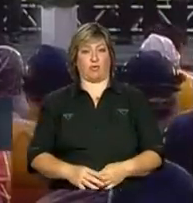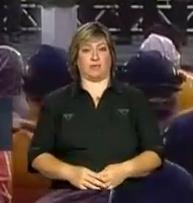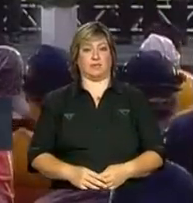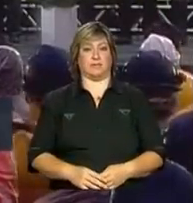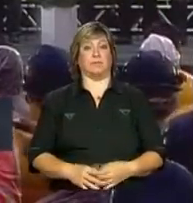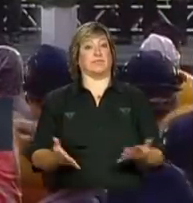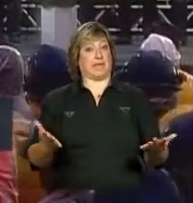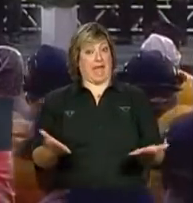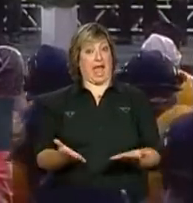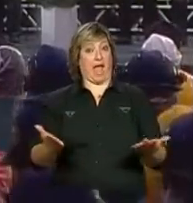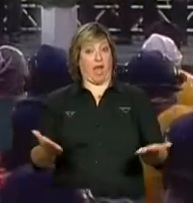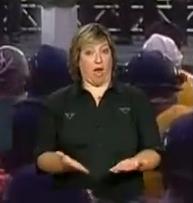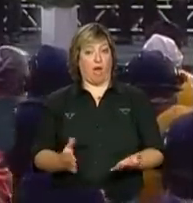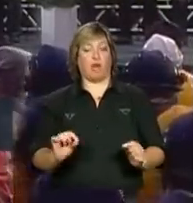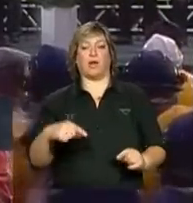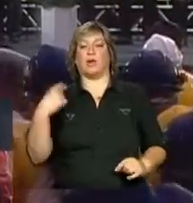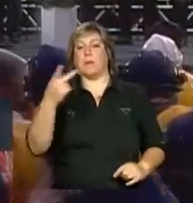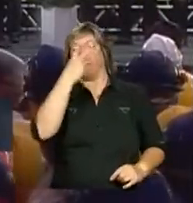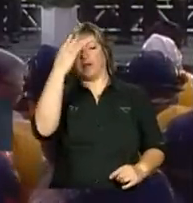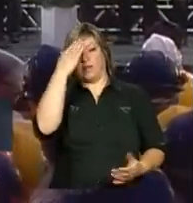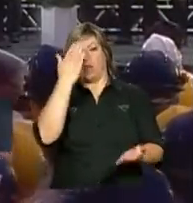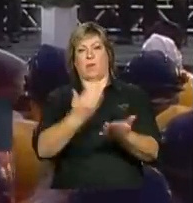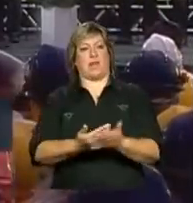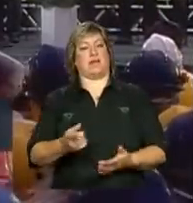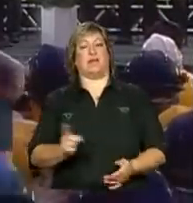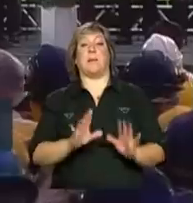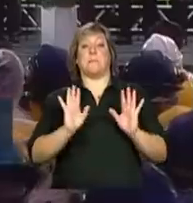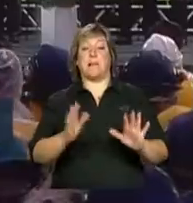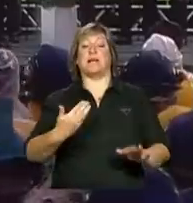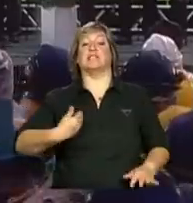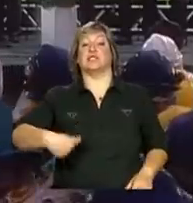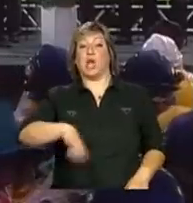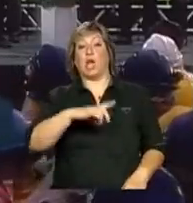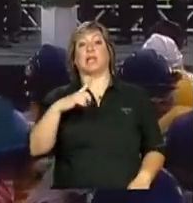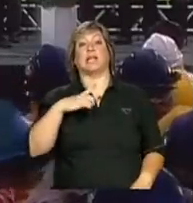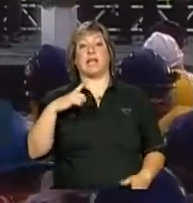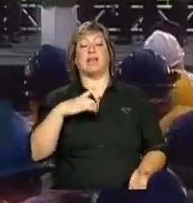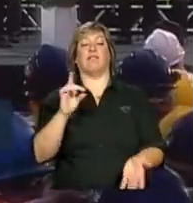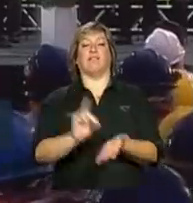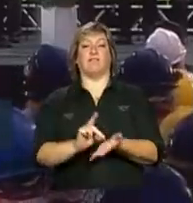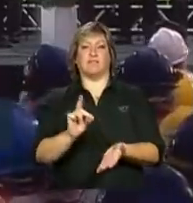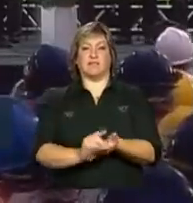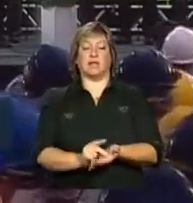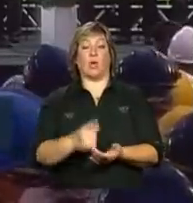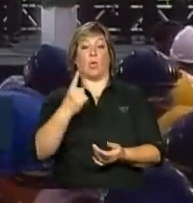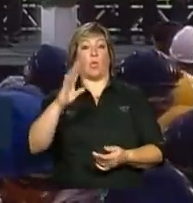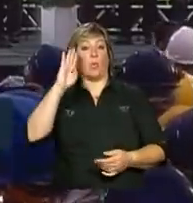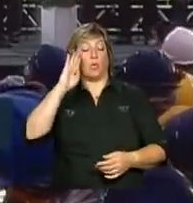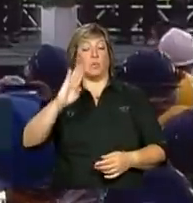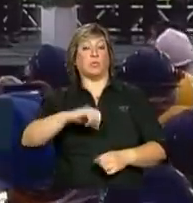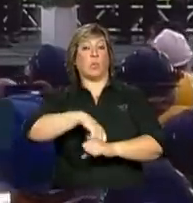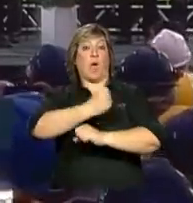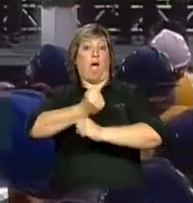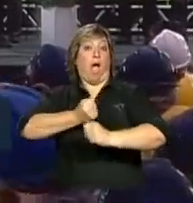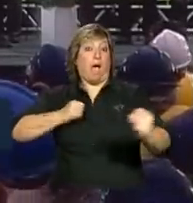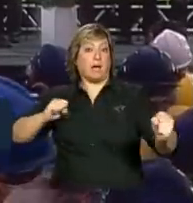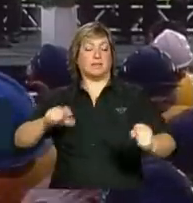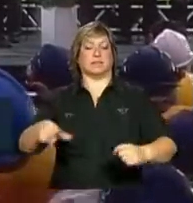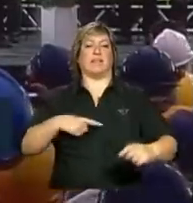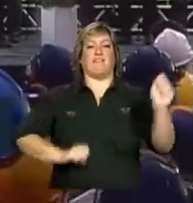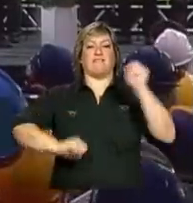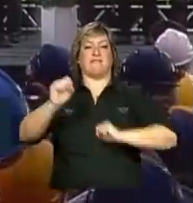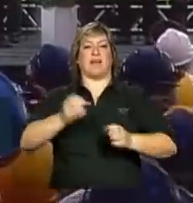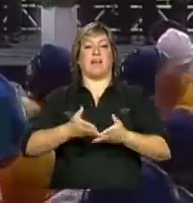Agora, ninguém acredita, mas nós temos, de fato, um dos grandes estaleiros desse Brasil,